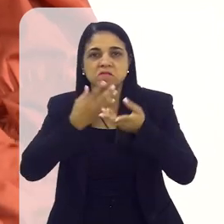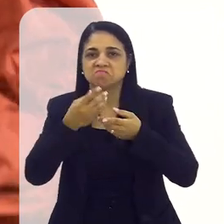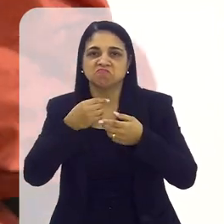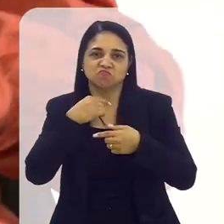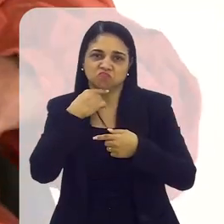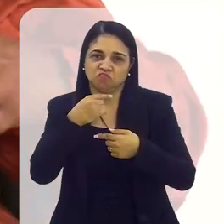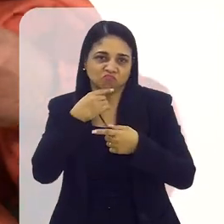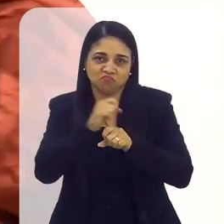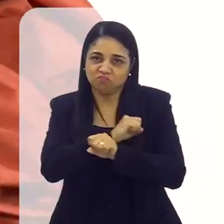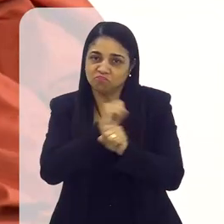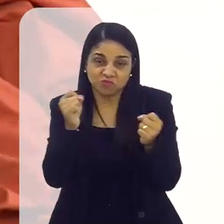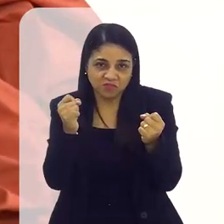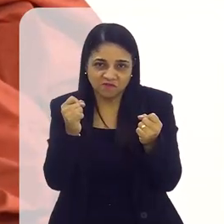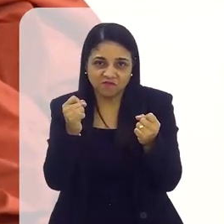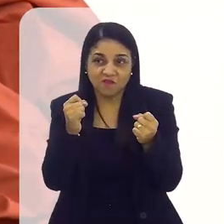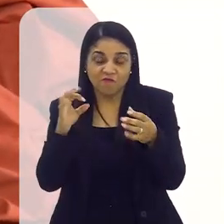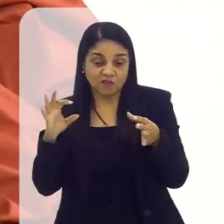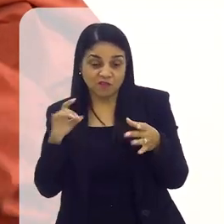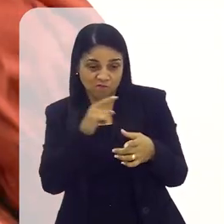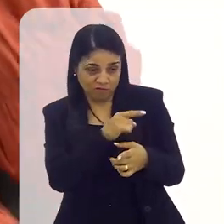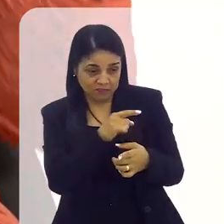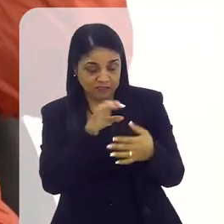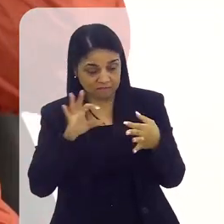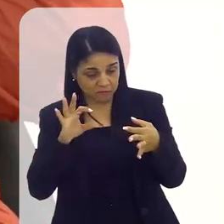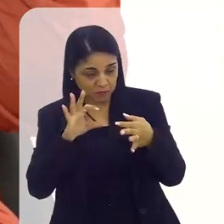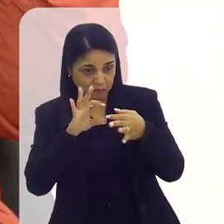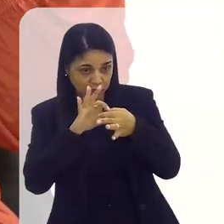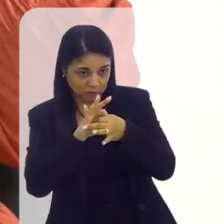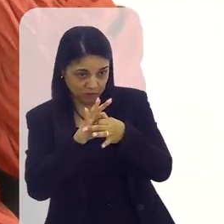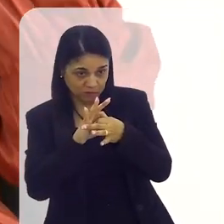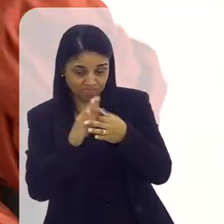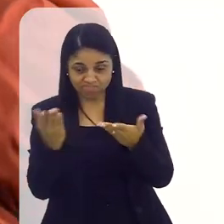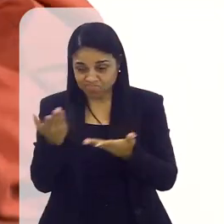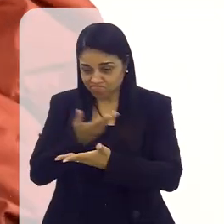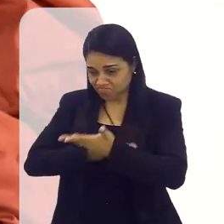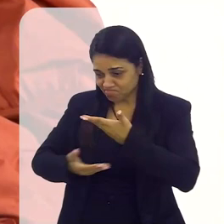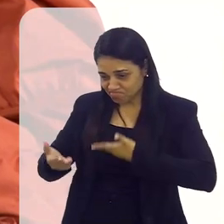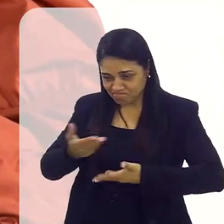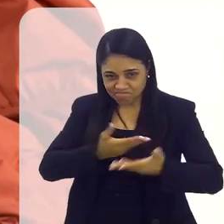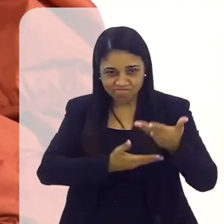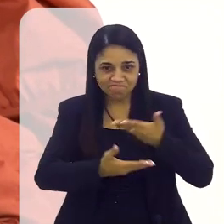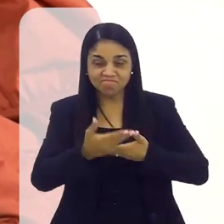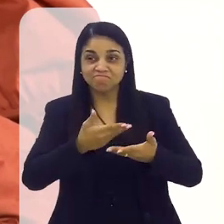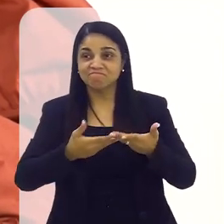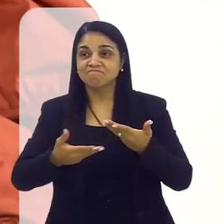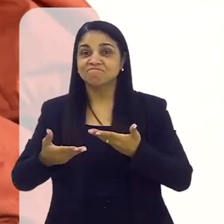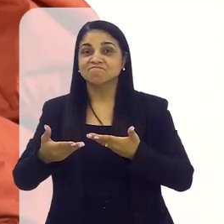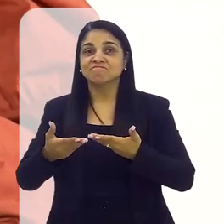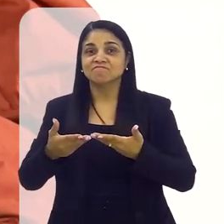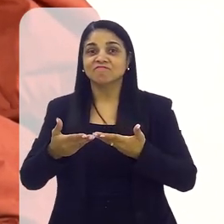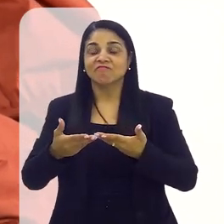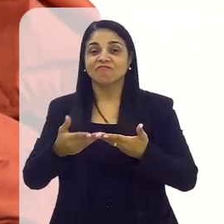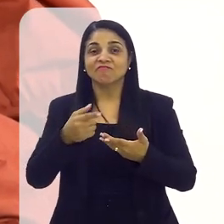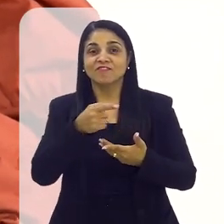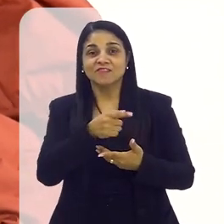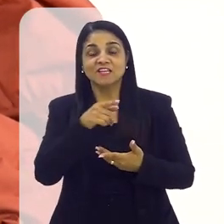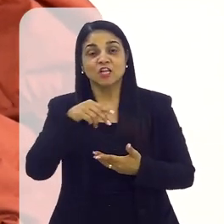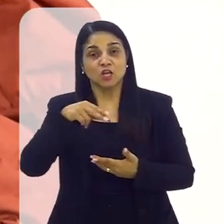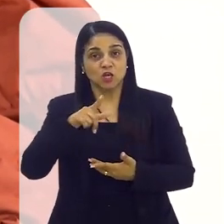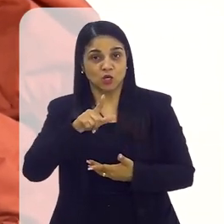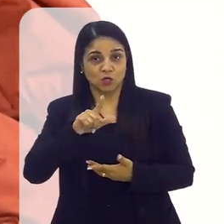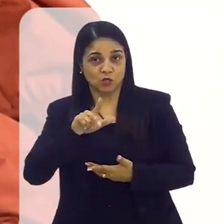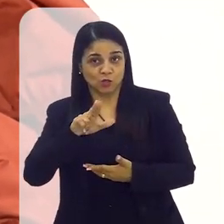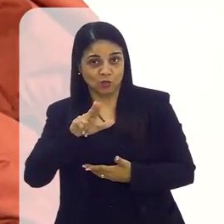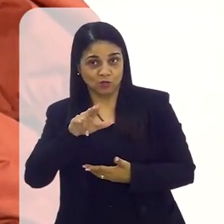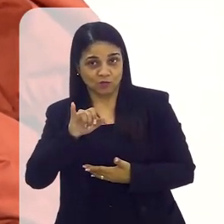Porque você fez esse link entre a gente, aí, a princípio, você vai